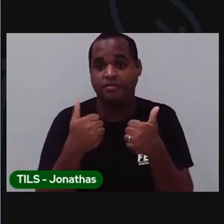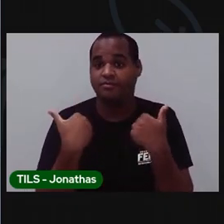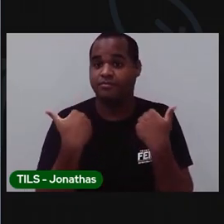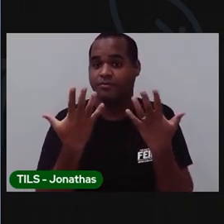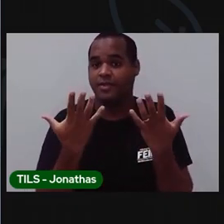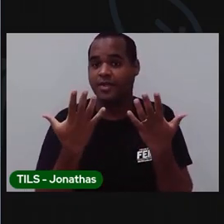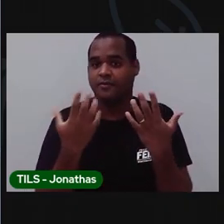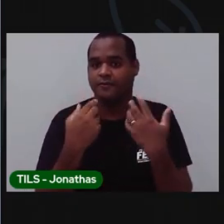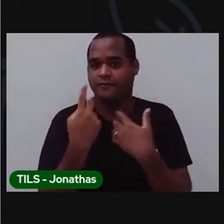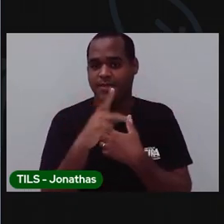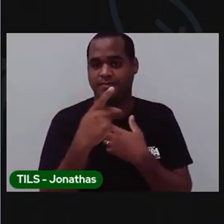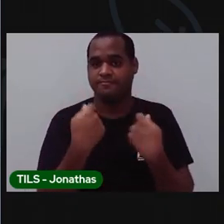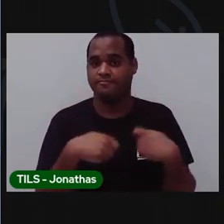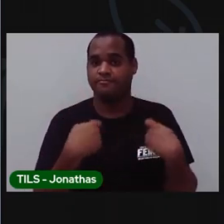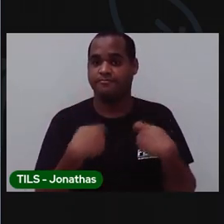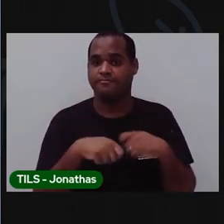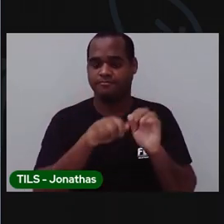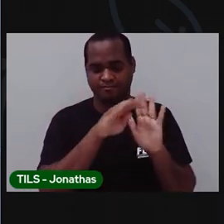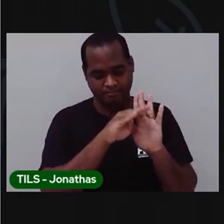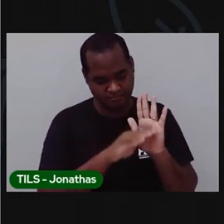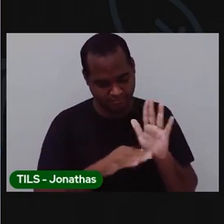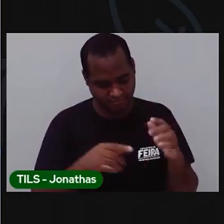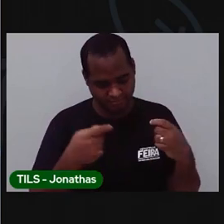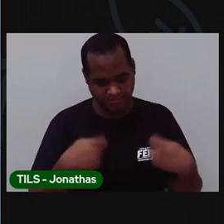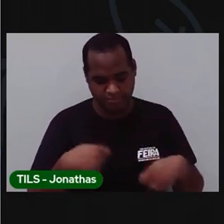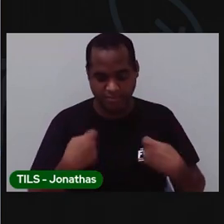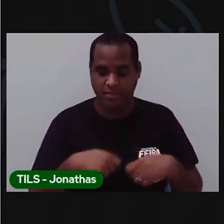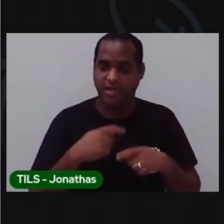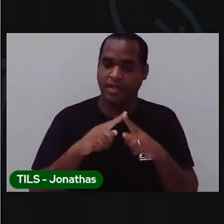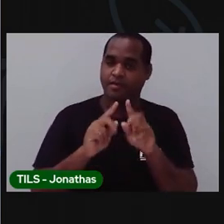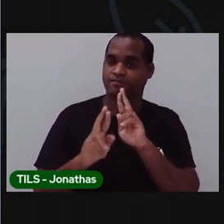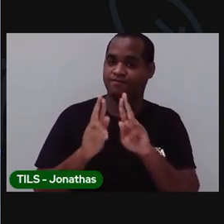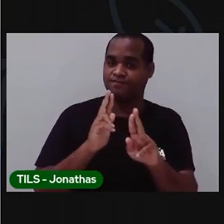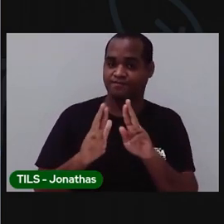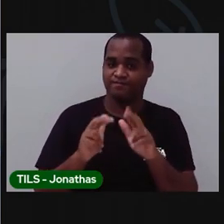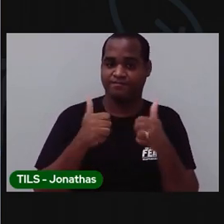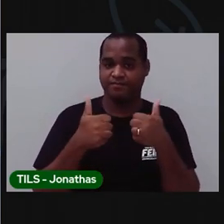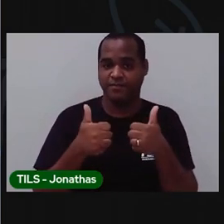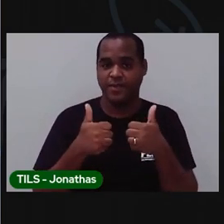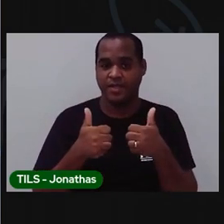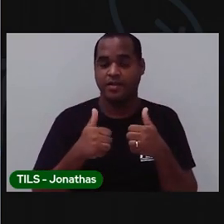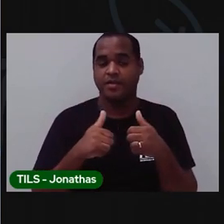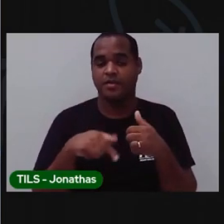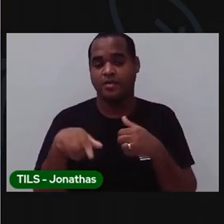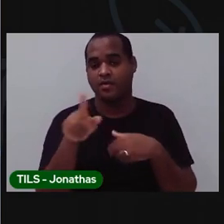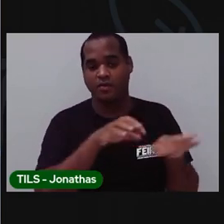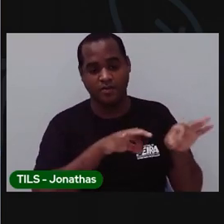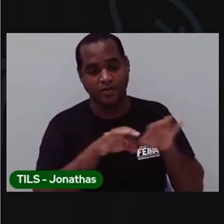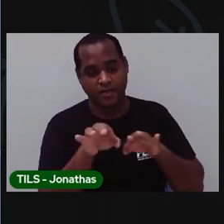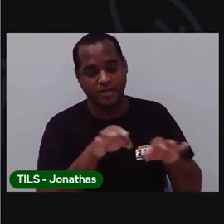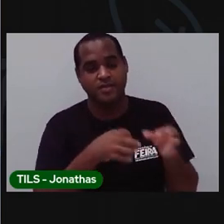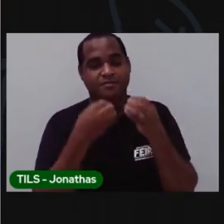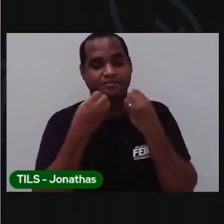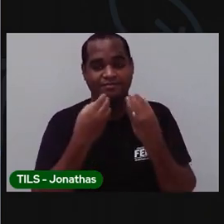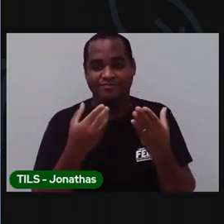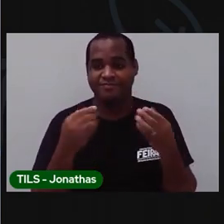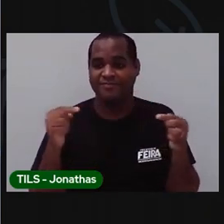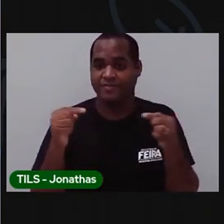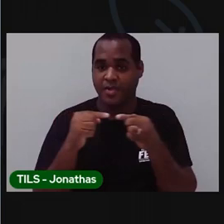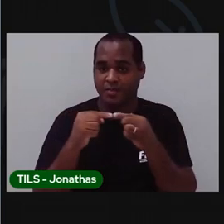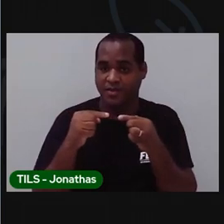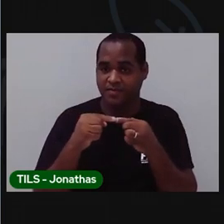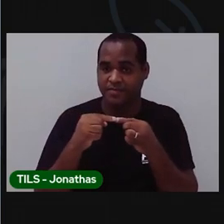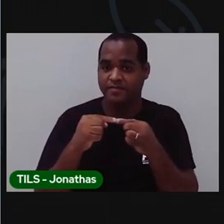você vai precisar dela. Para fazer essa tarefa. Nós vamos organizar. Como se nós fossemos